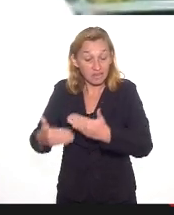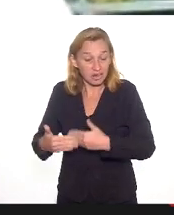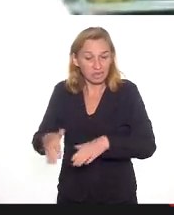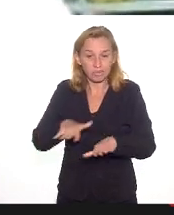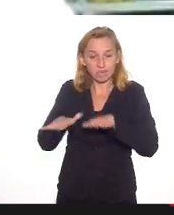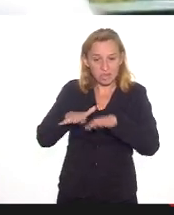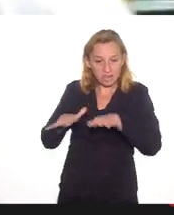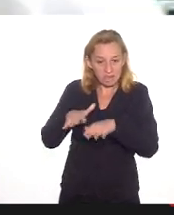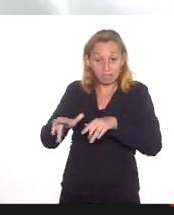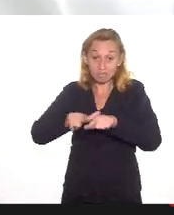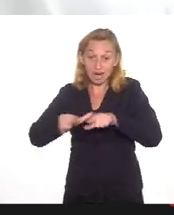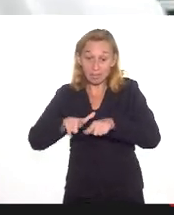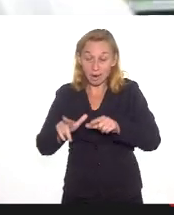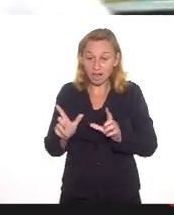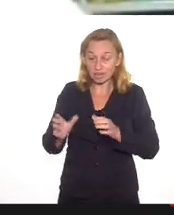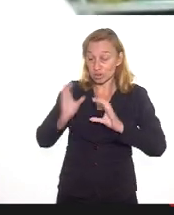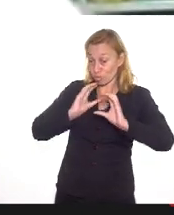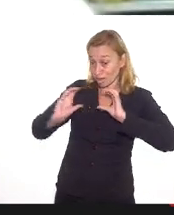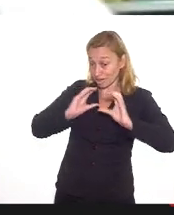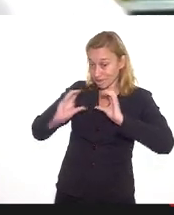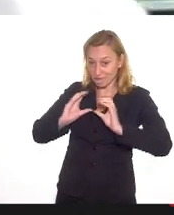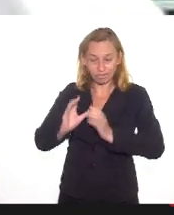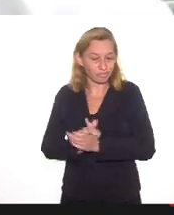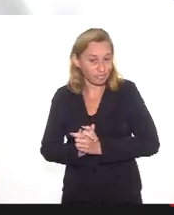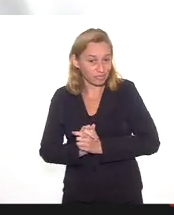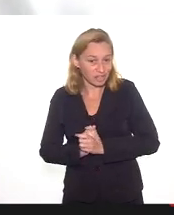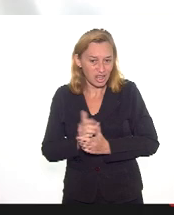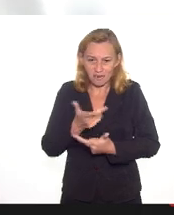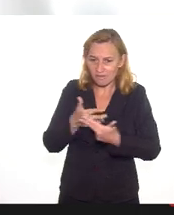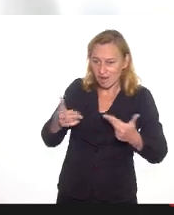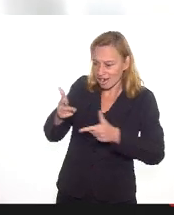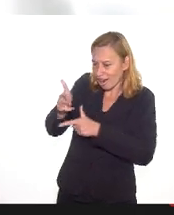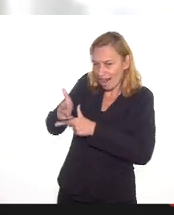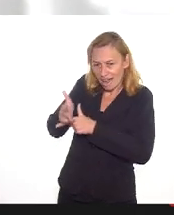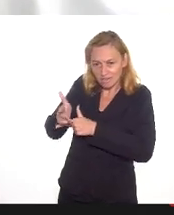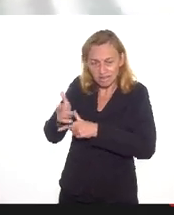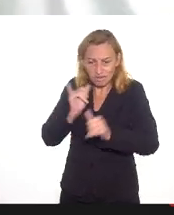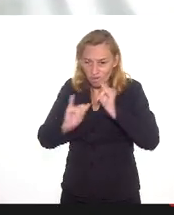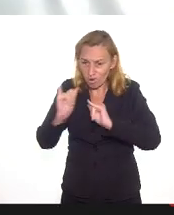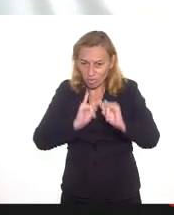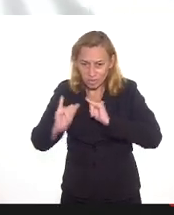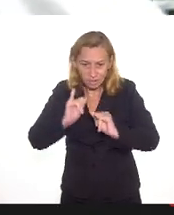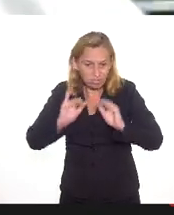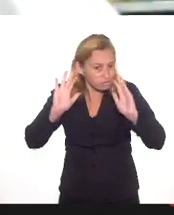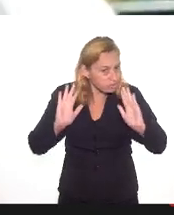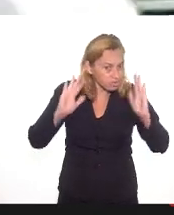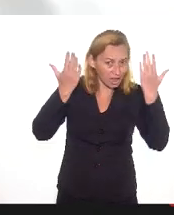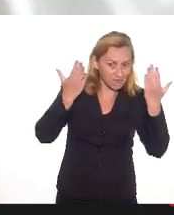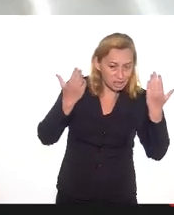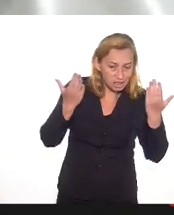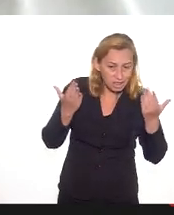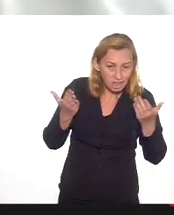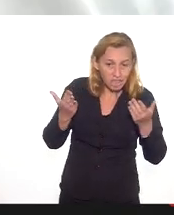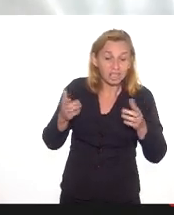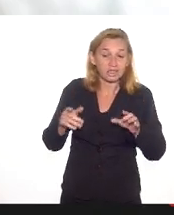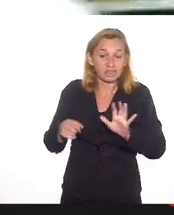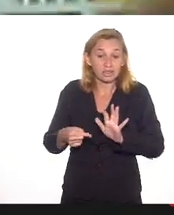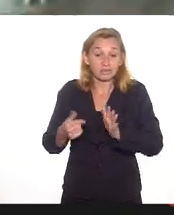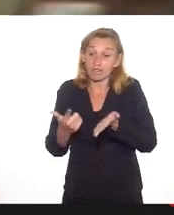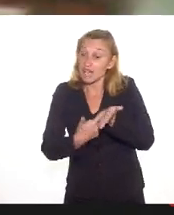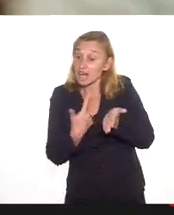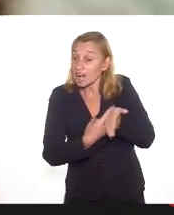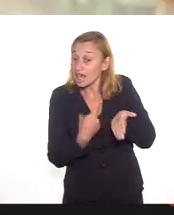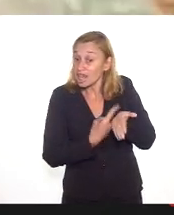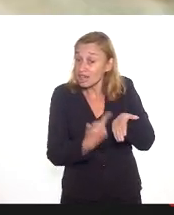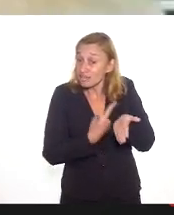participamos de trabalhos de comunicação, fizemos várias lives de formação, lives de eventos, fizemos lançamentos de livro,